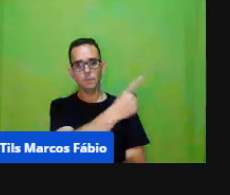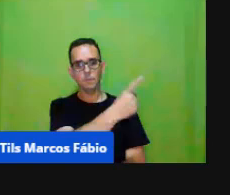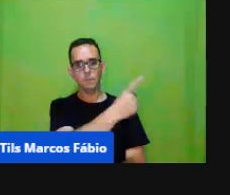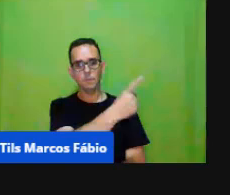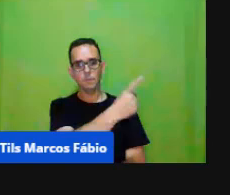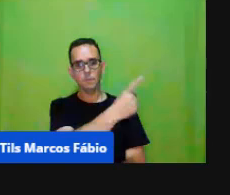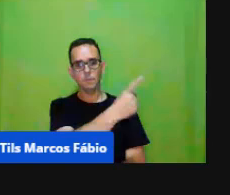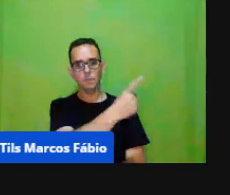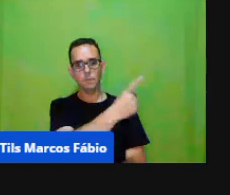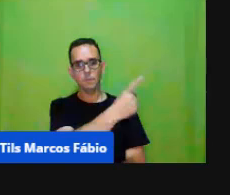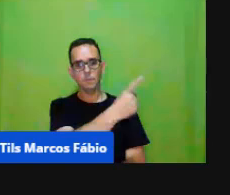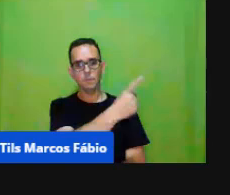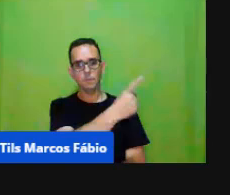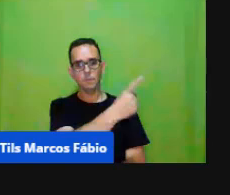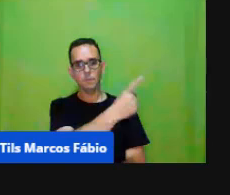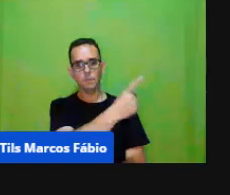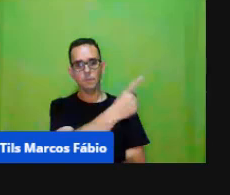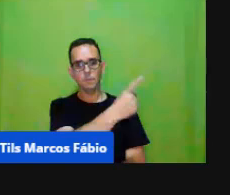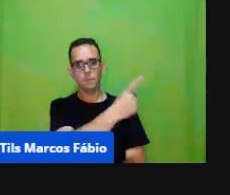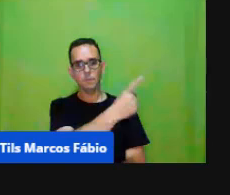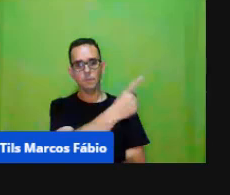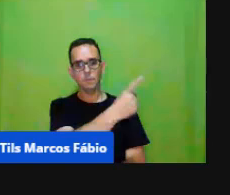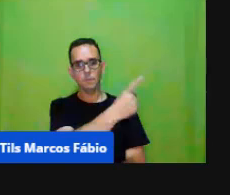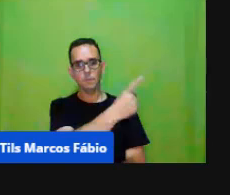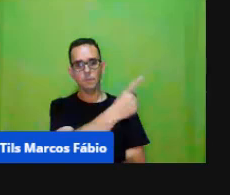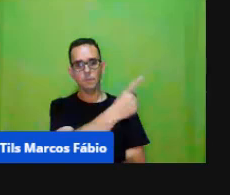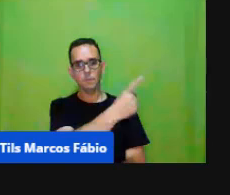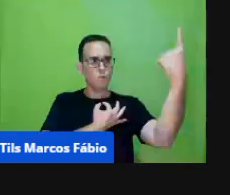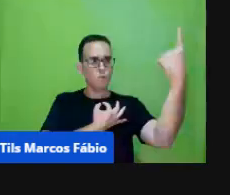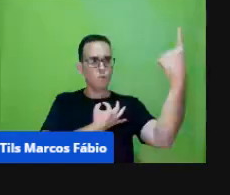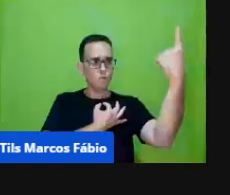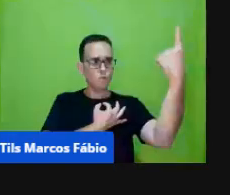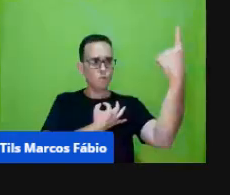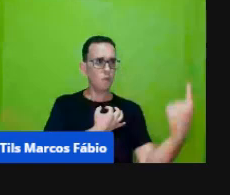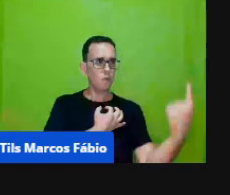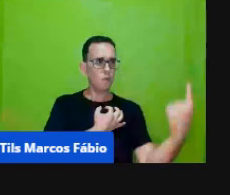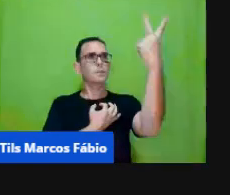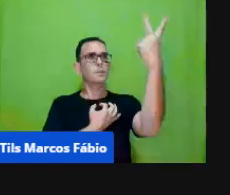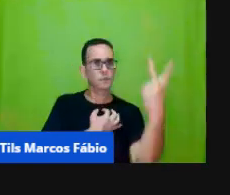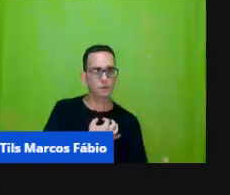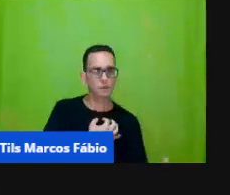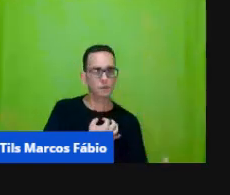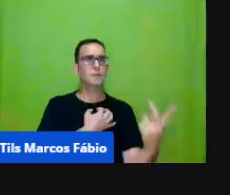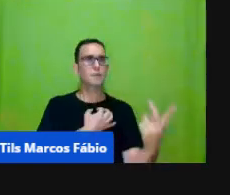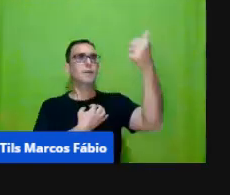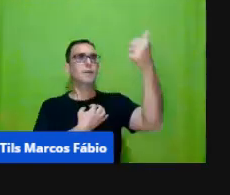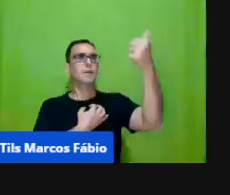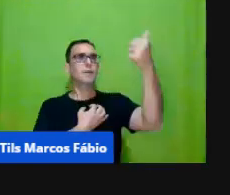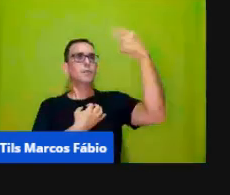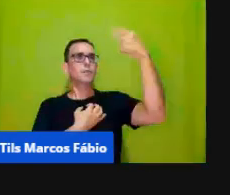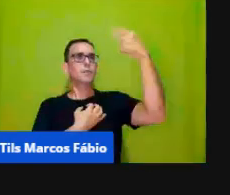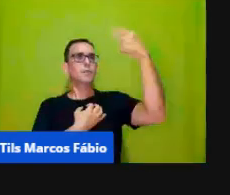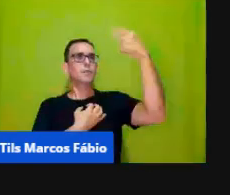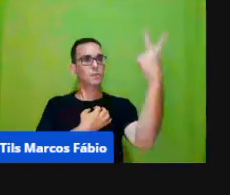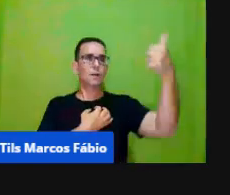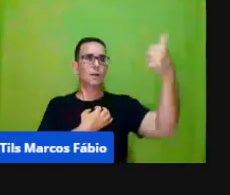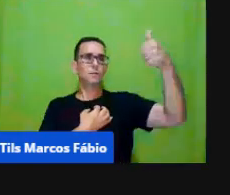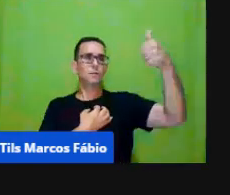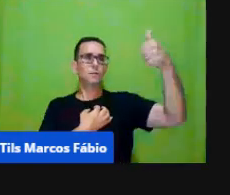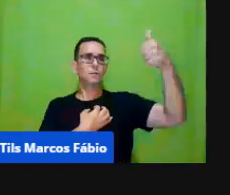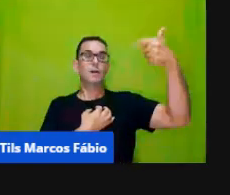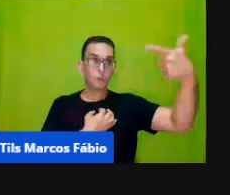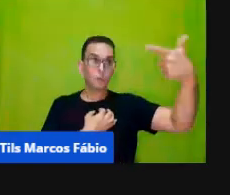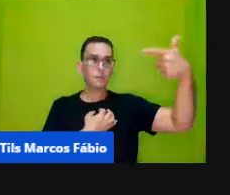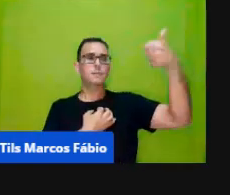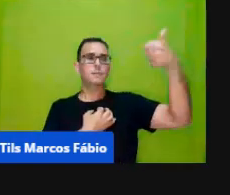os decimais terminados em um do número dois igualmente doze, vinte e dois trinta e dois e assim por diante então, essa é